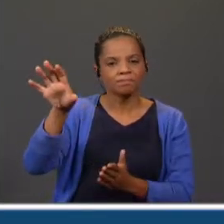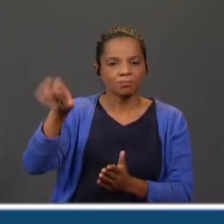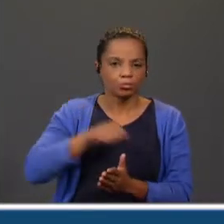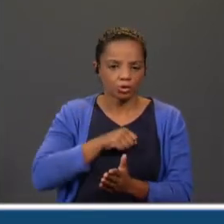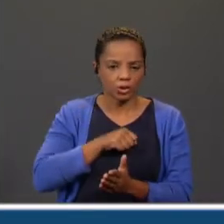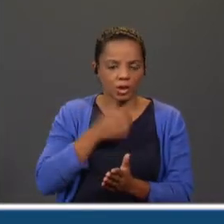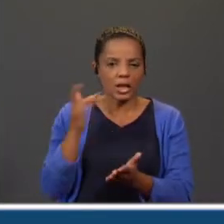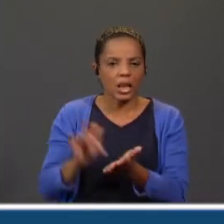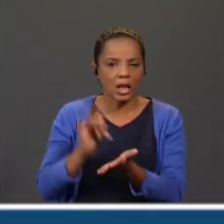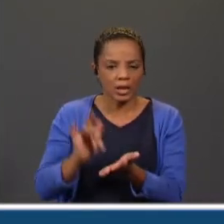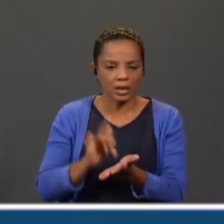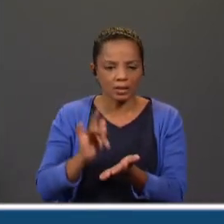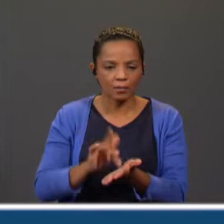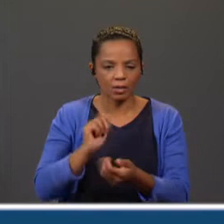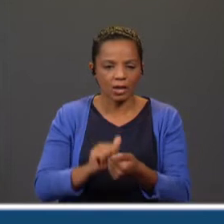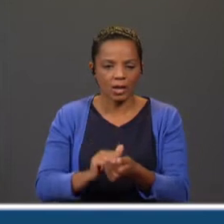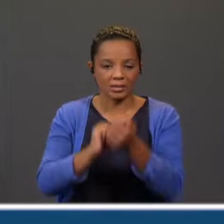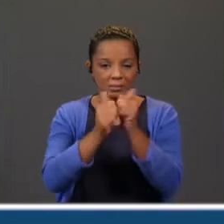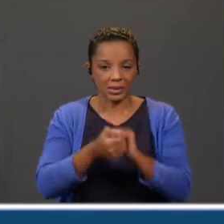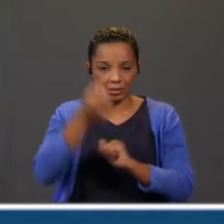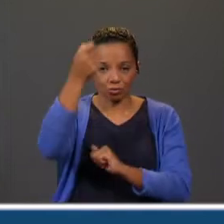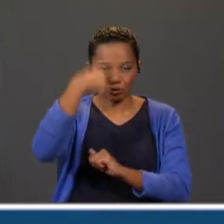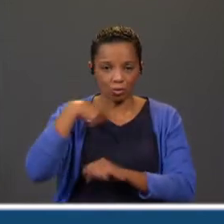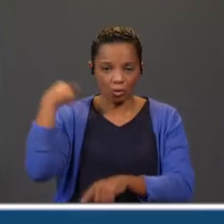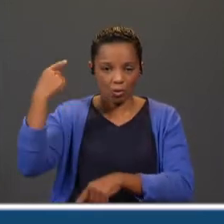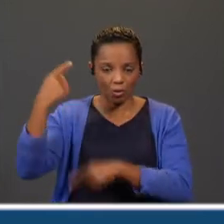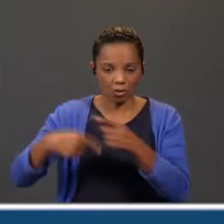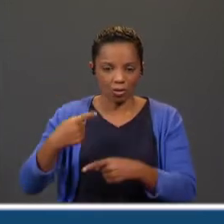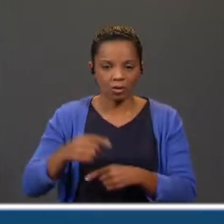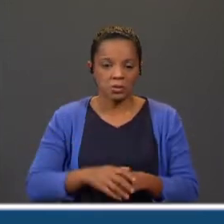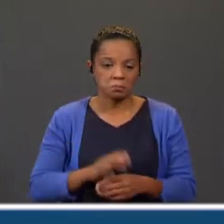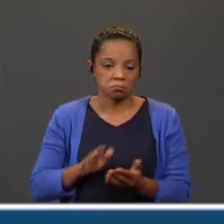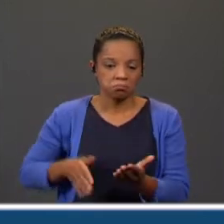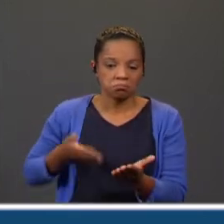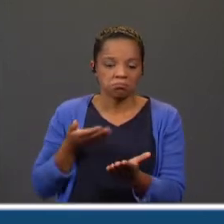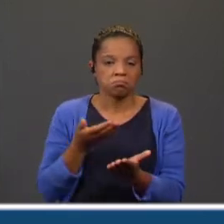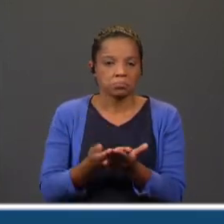livro que é uma adaptação deste conto. Deixo-vos a sugestão.